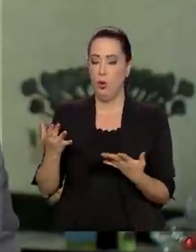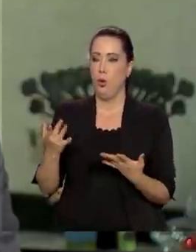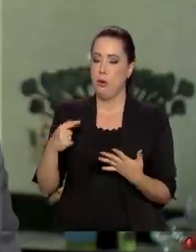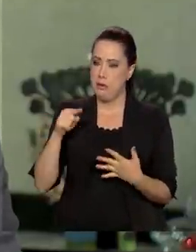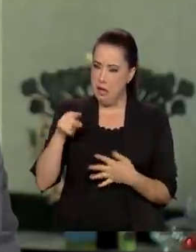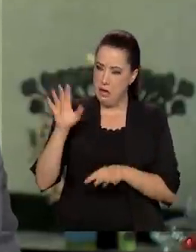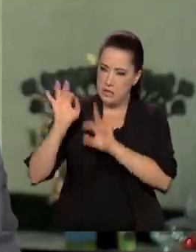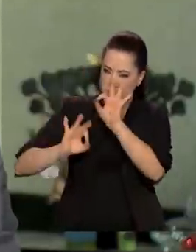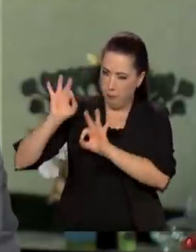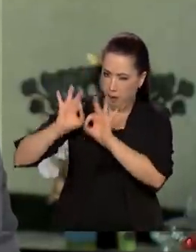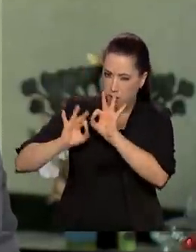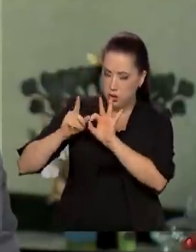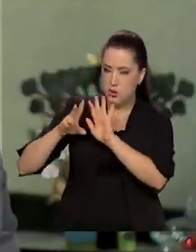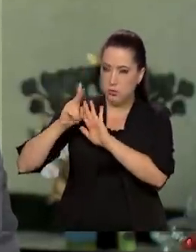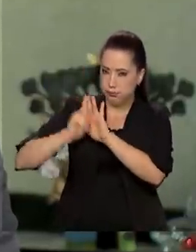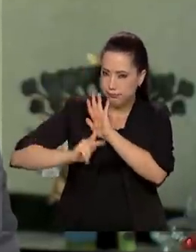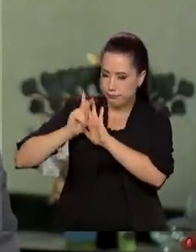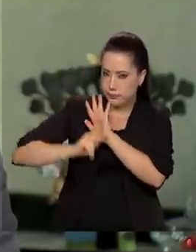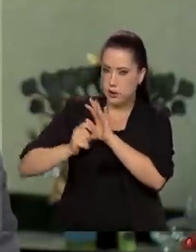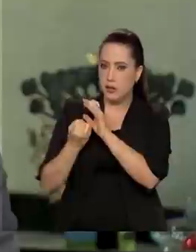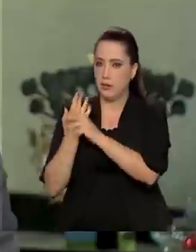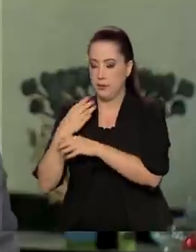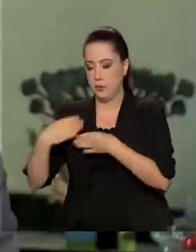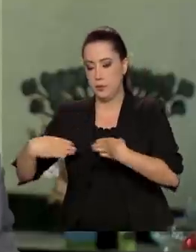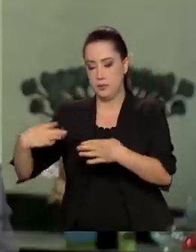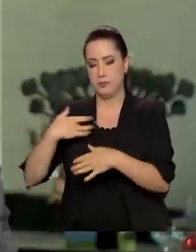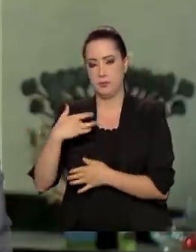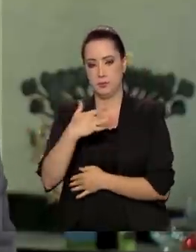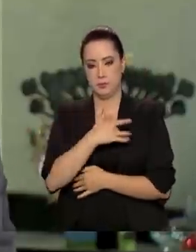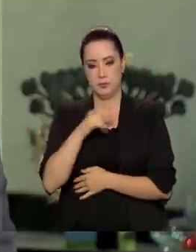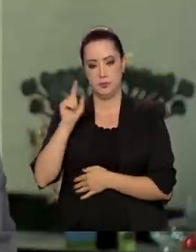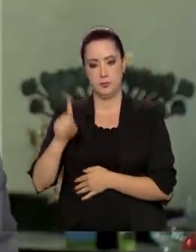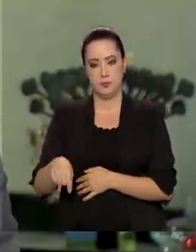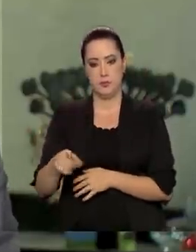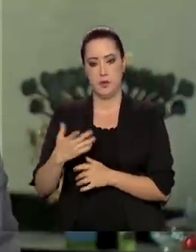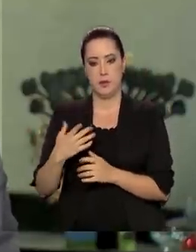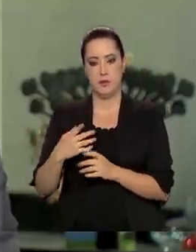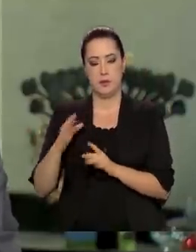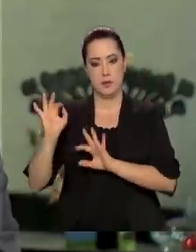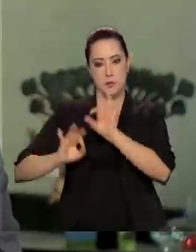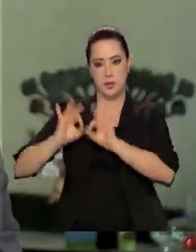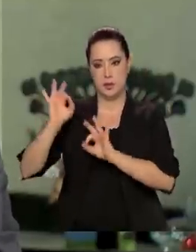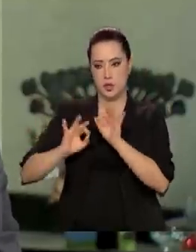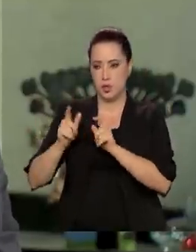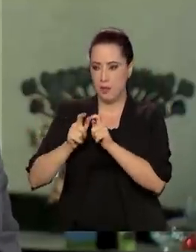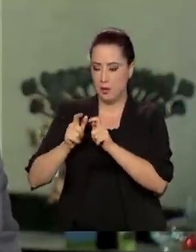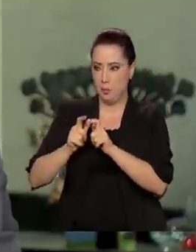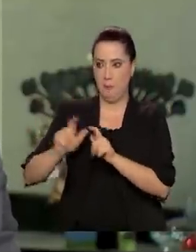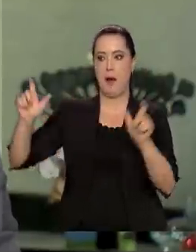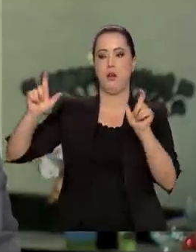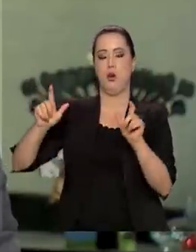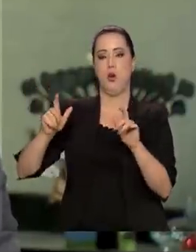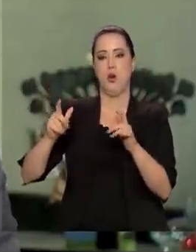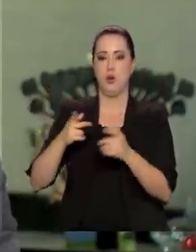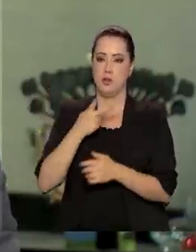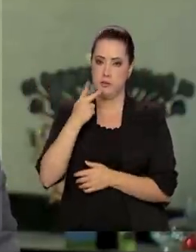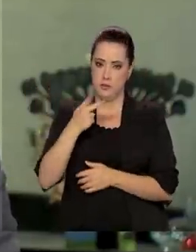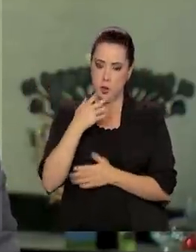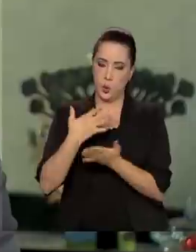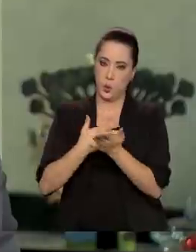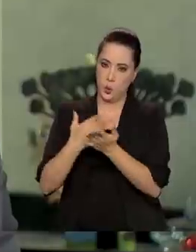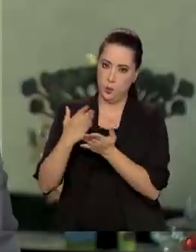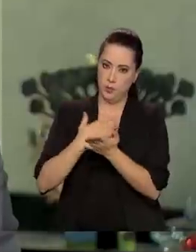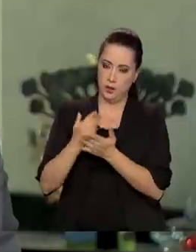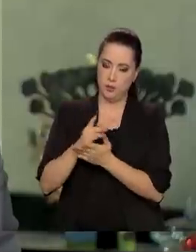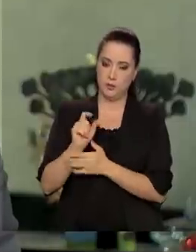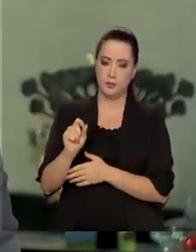foi desenvolvido pelo Ministério da Saúde, a já falou um pouquinho disso. É esse plano global, um plano guarda-chuva, como o senhor falou no lançamento